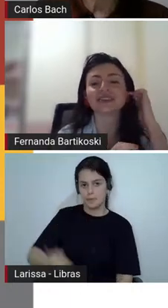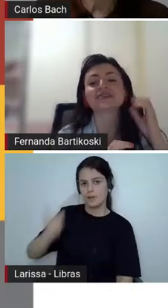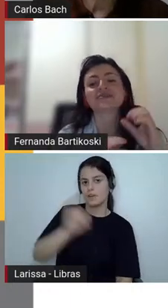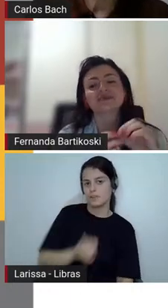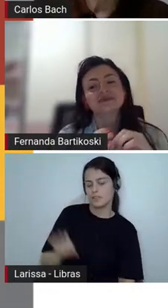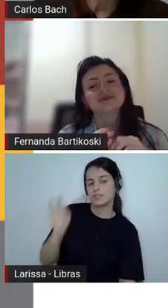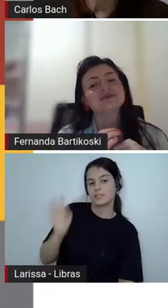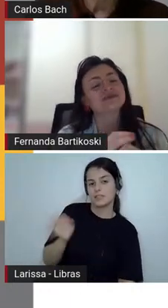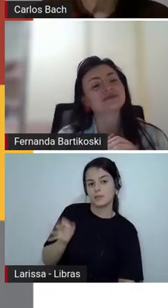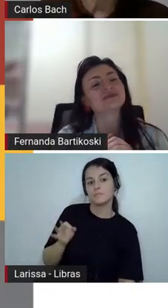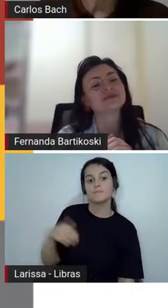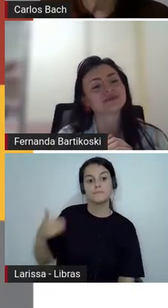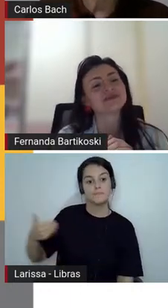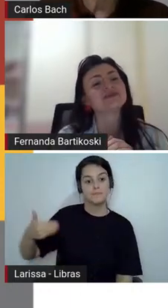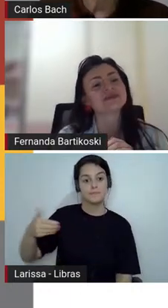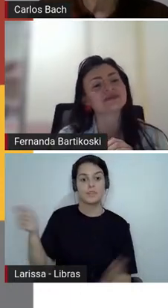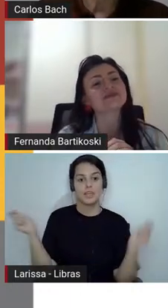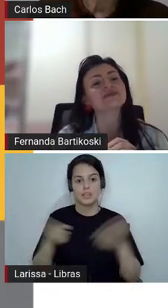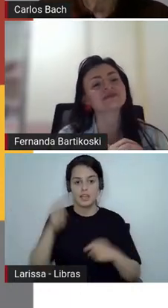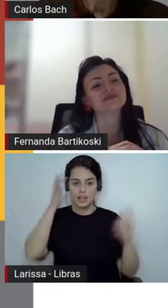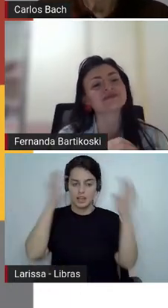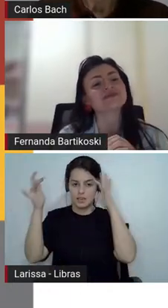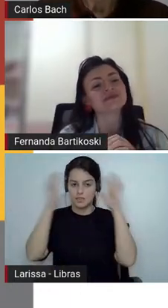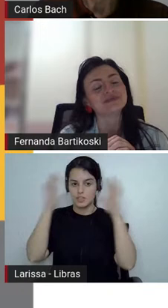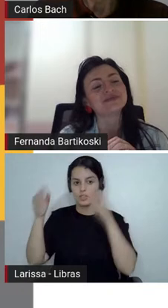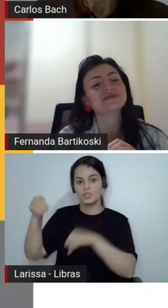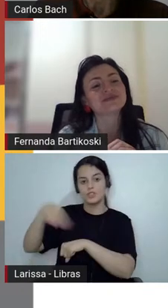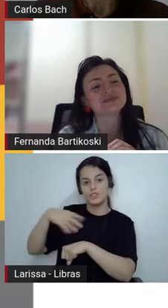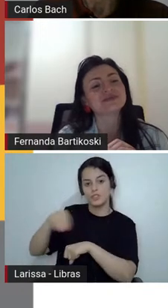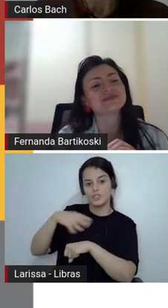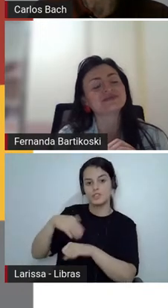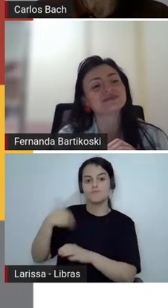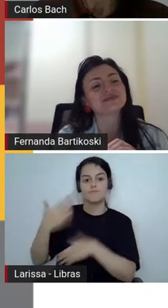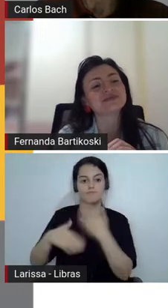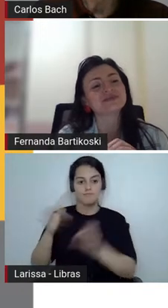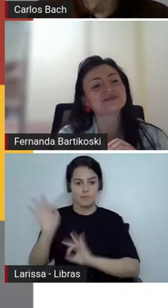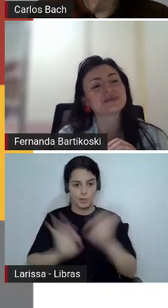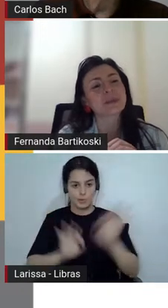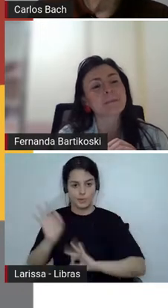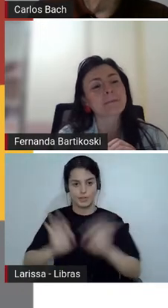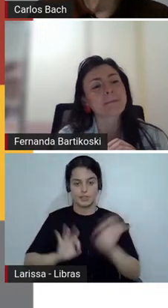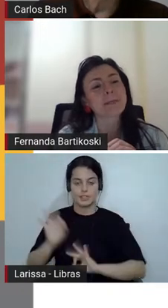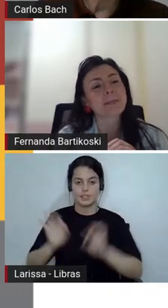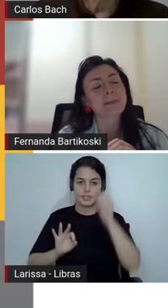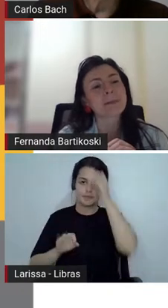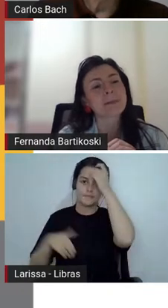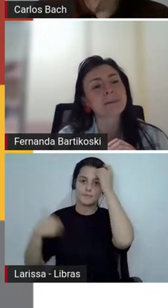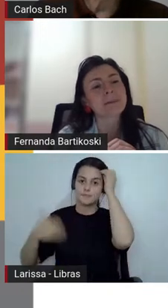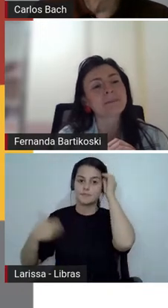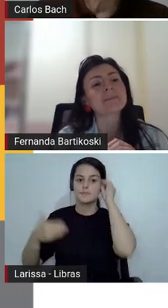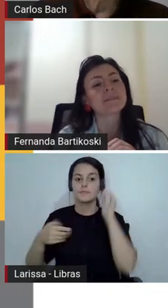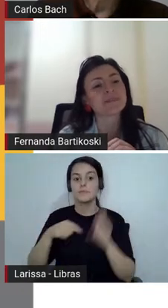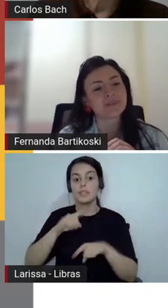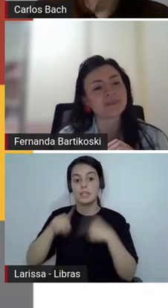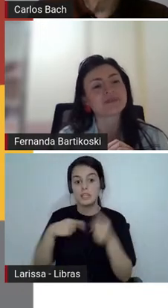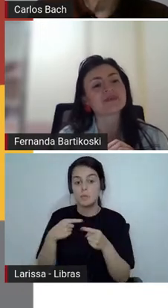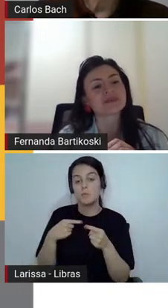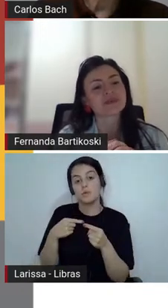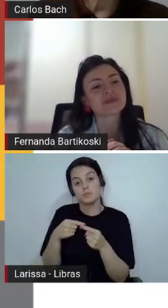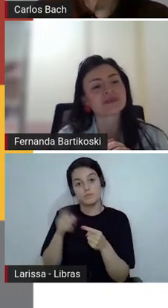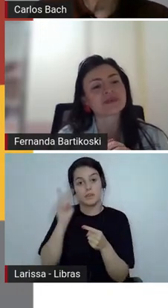a gente vai a partir disso também pensando outras sugestões e a gente se vê quem sabe em breve né Fernanda